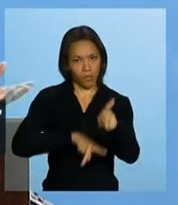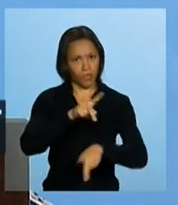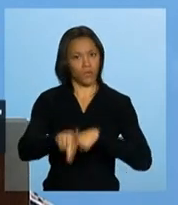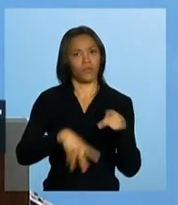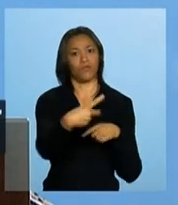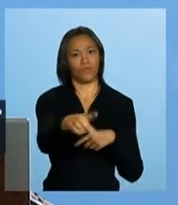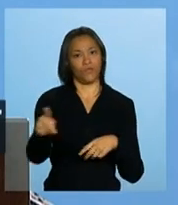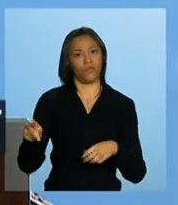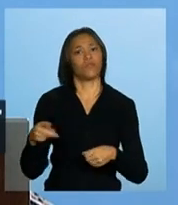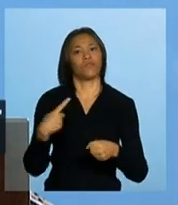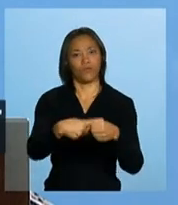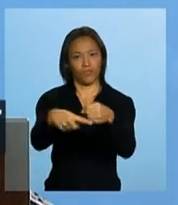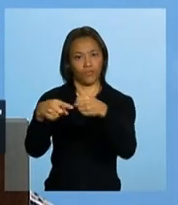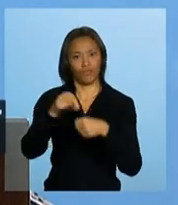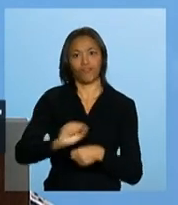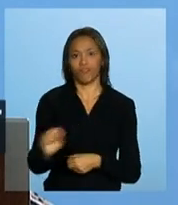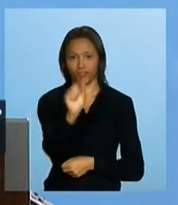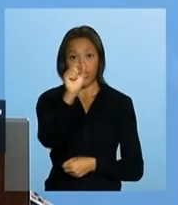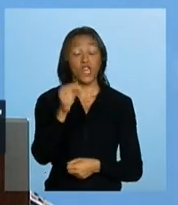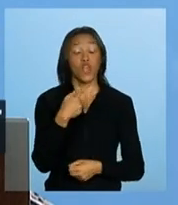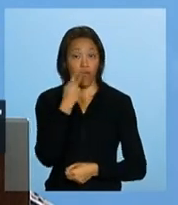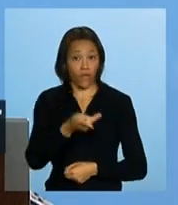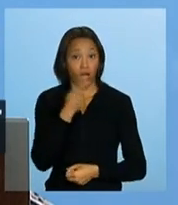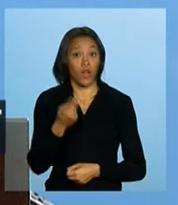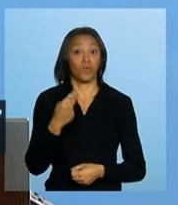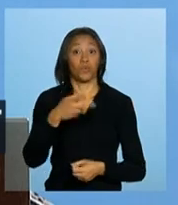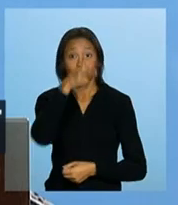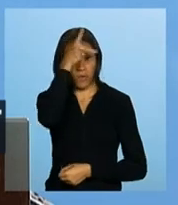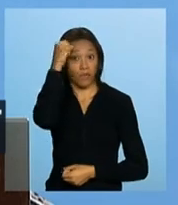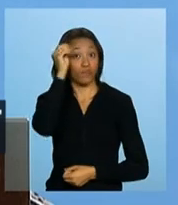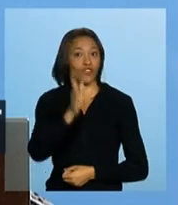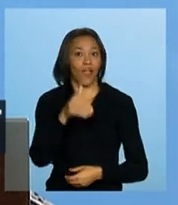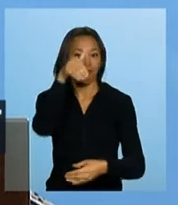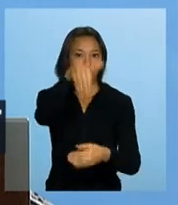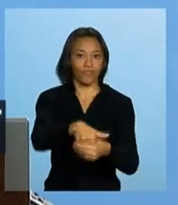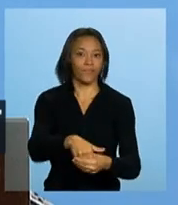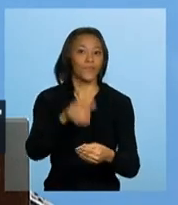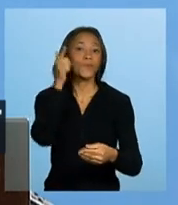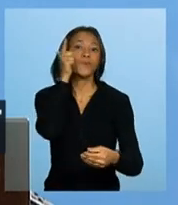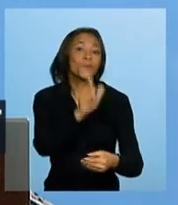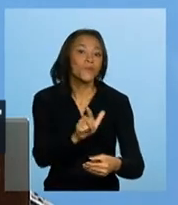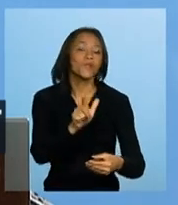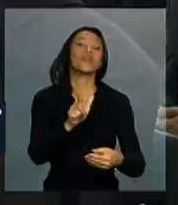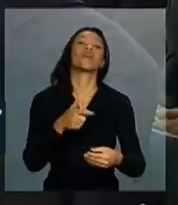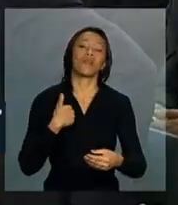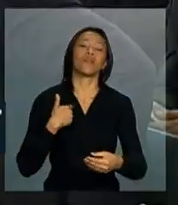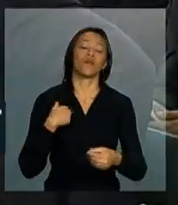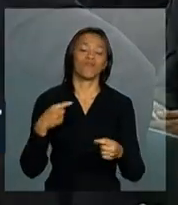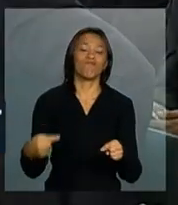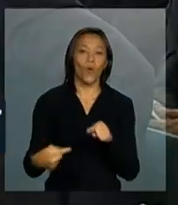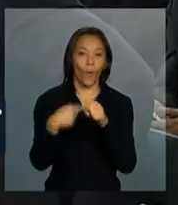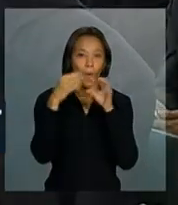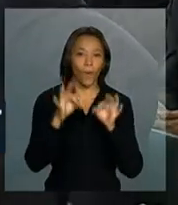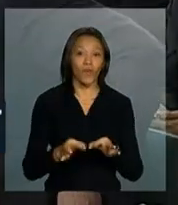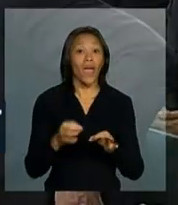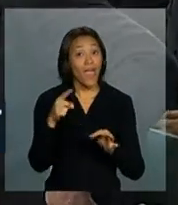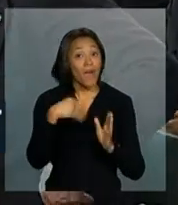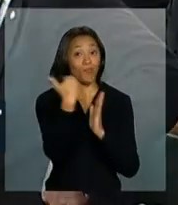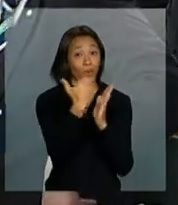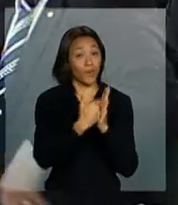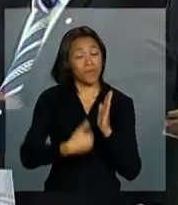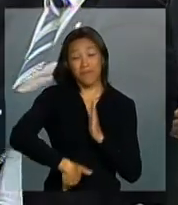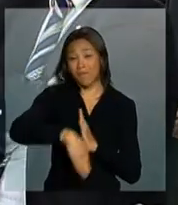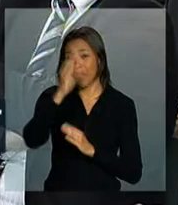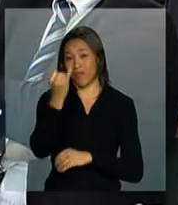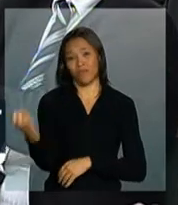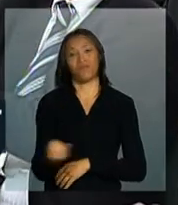E eu digo aos prefeitos eleitos, que essa é uma das, eu concordo, um dos programas mais importantes